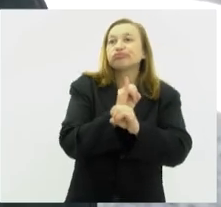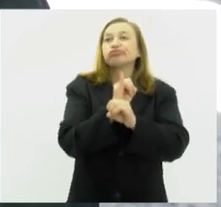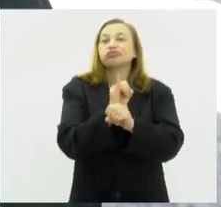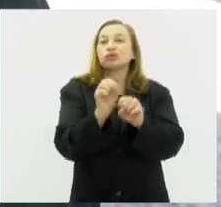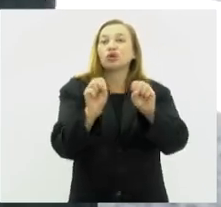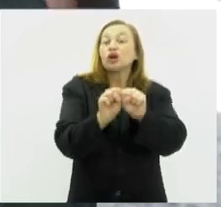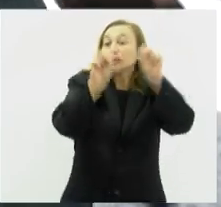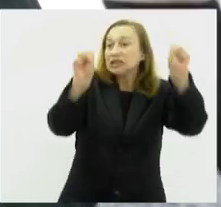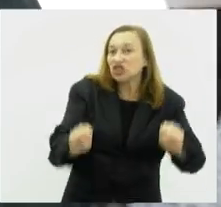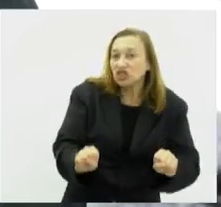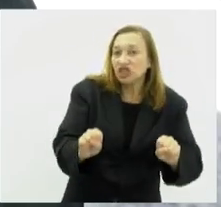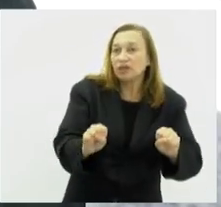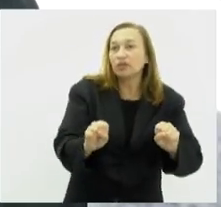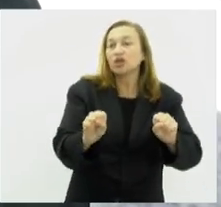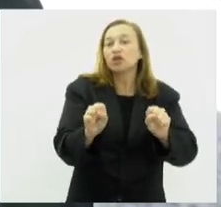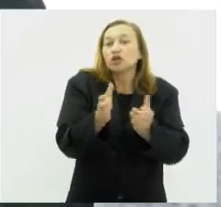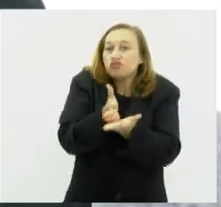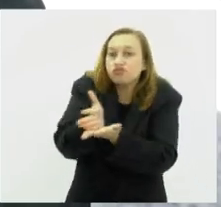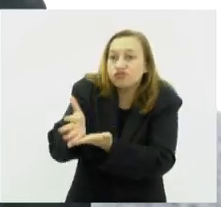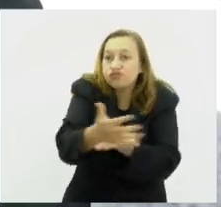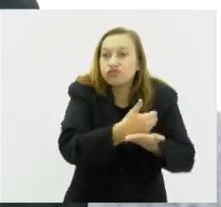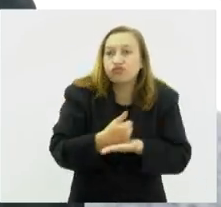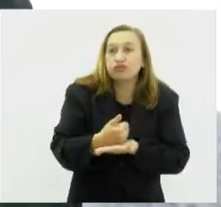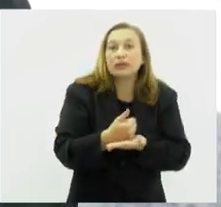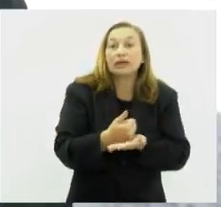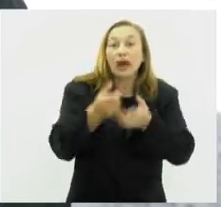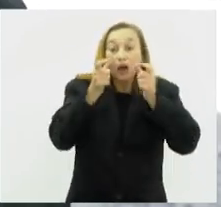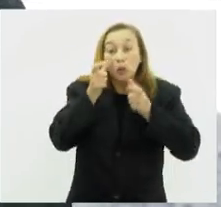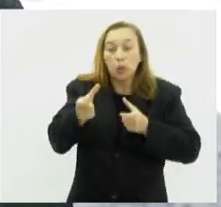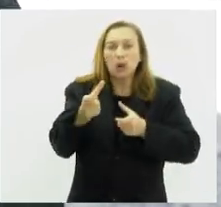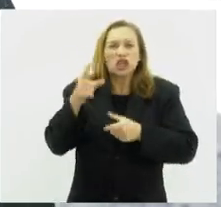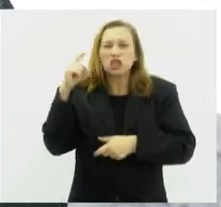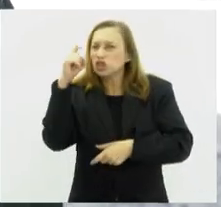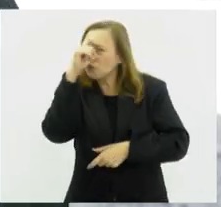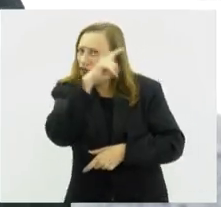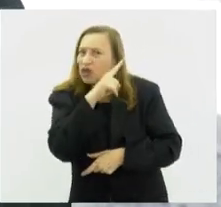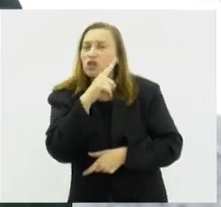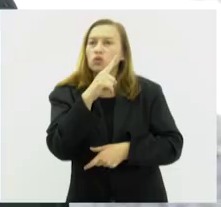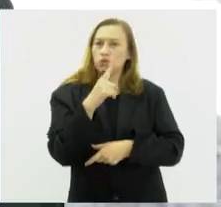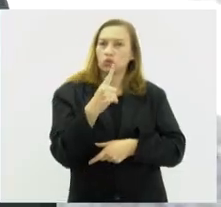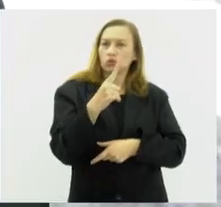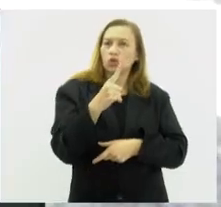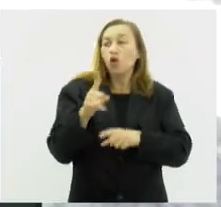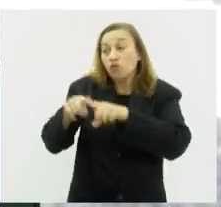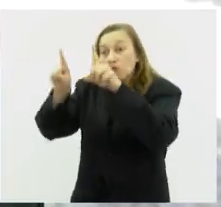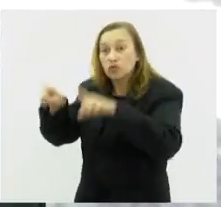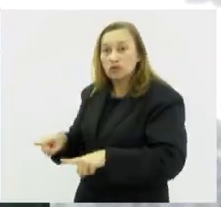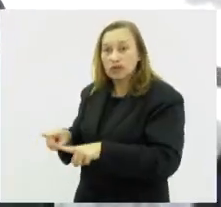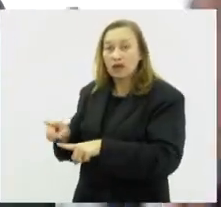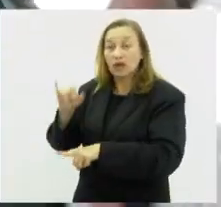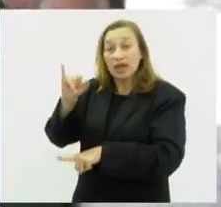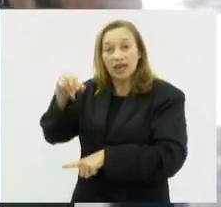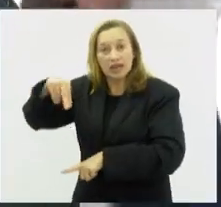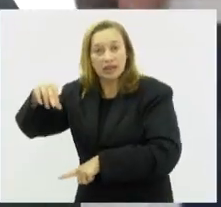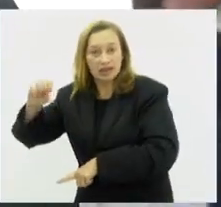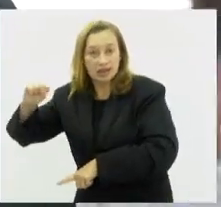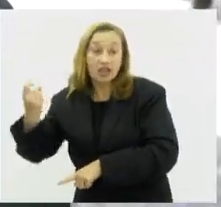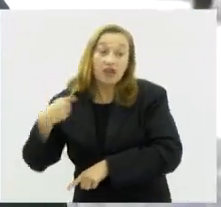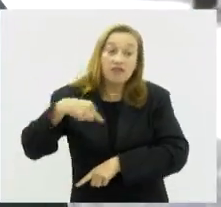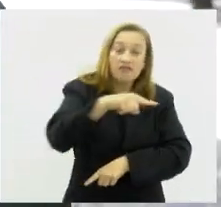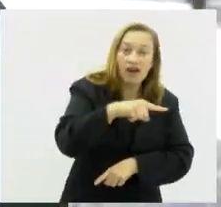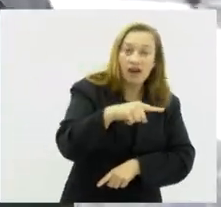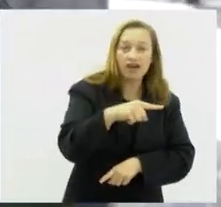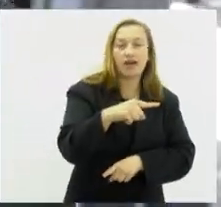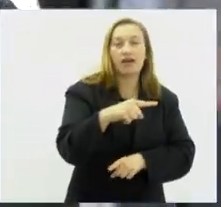Então, tem que ficar muito atento, porque dificilmente, raríssimas exceções, o funcionário do INSS vai